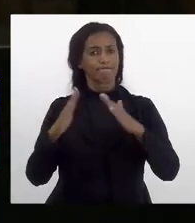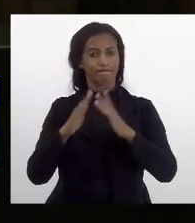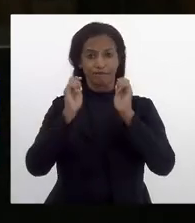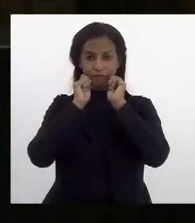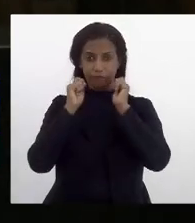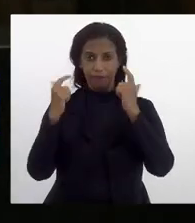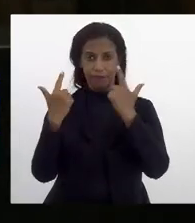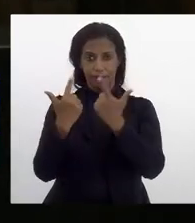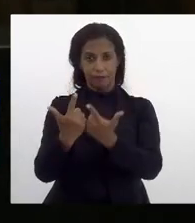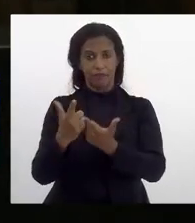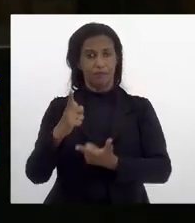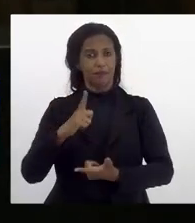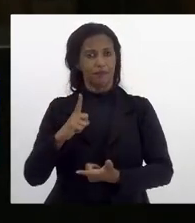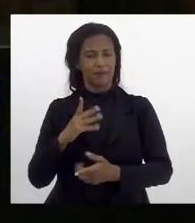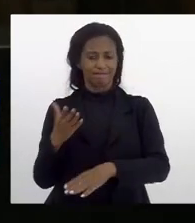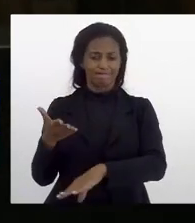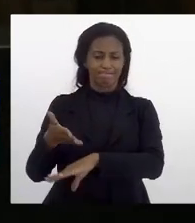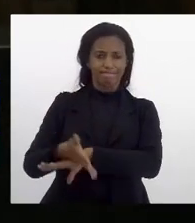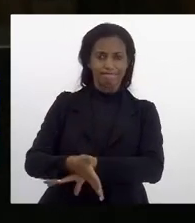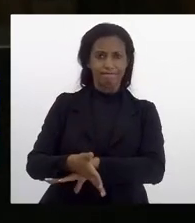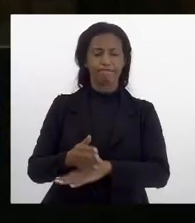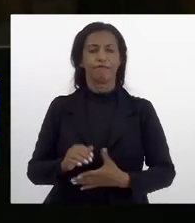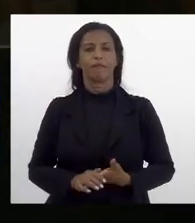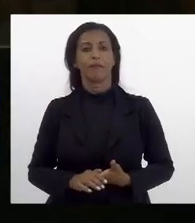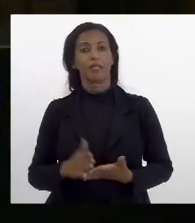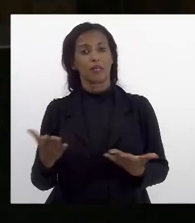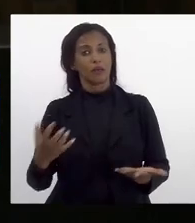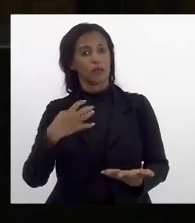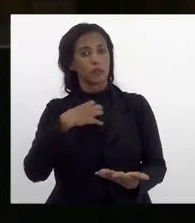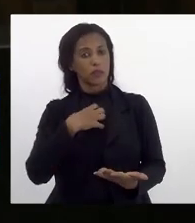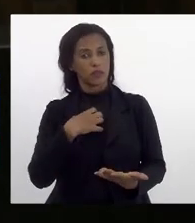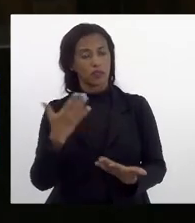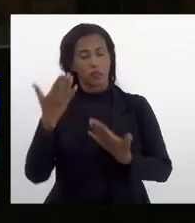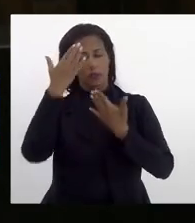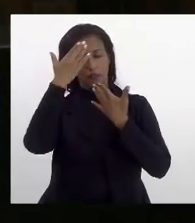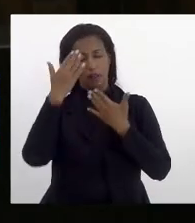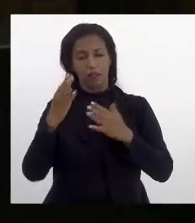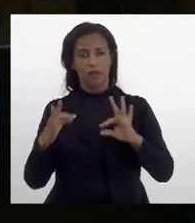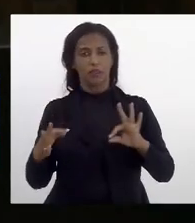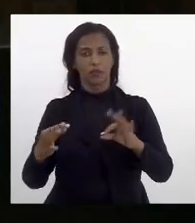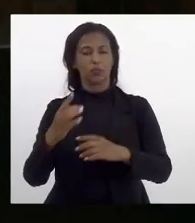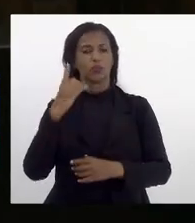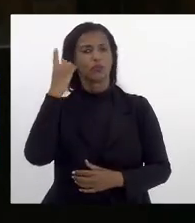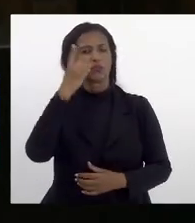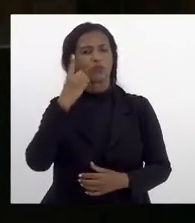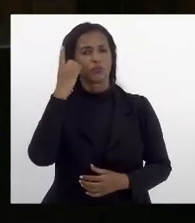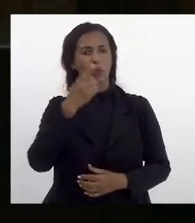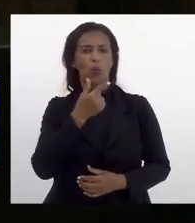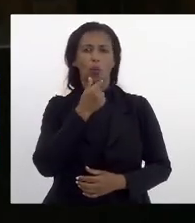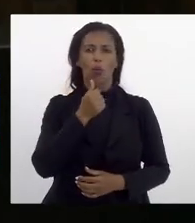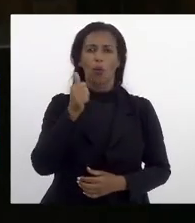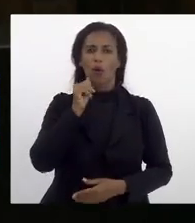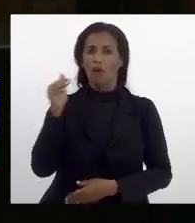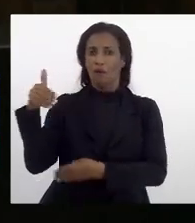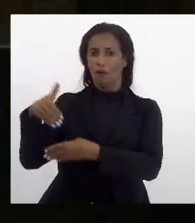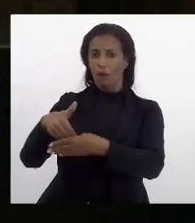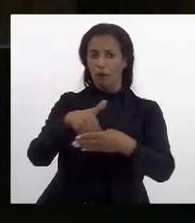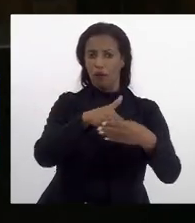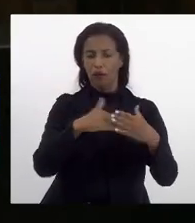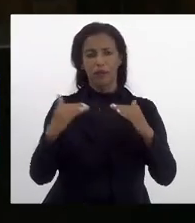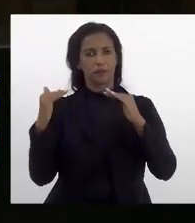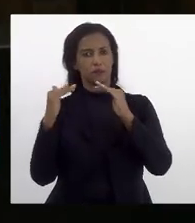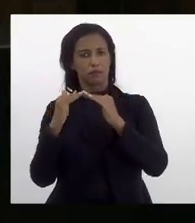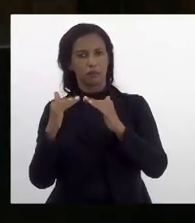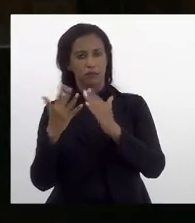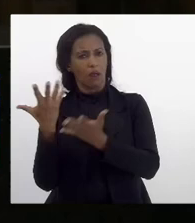tem de intervir de maneira enfática então nesse sentido quero agradecer a todos os deputados e deputadas que votaram favorável